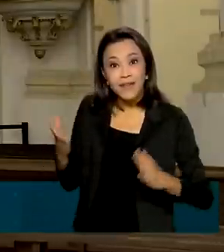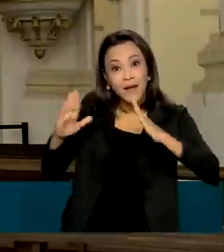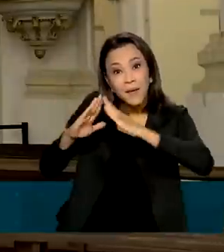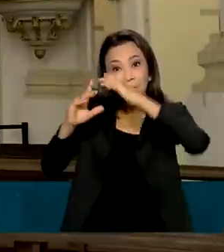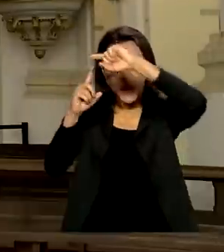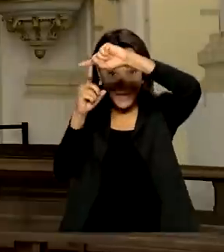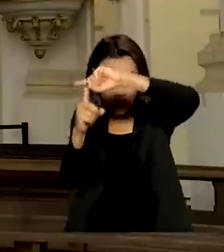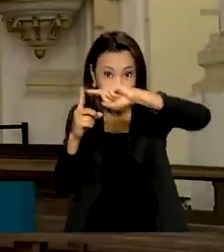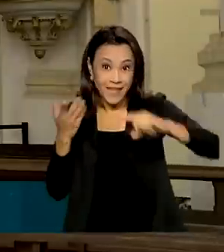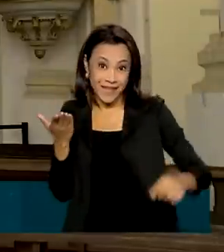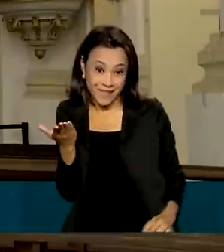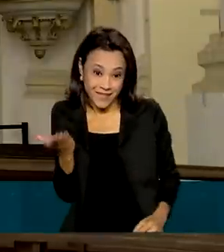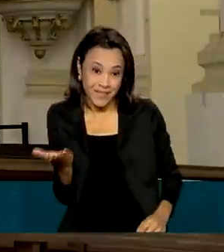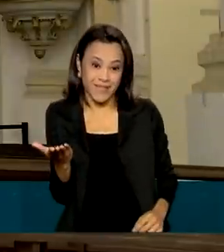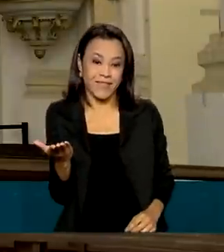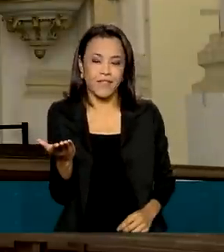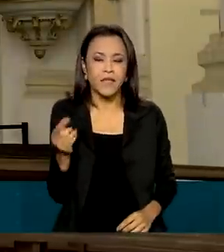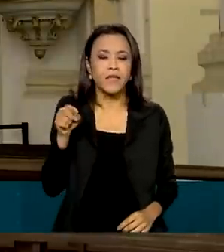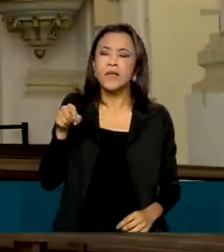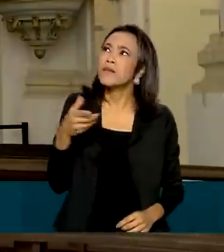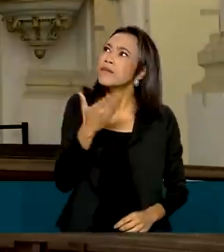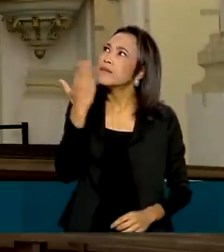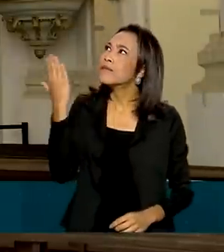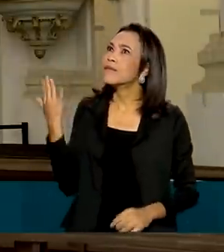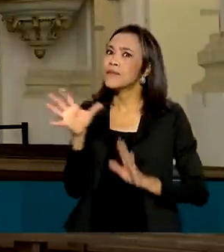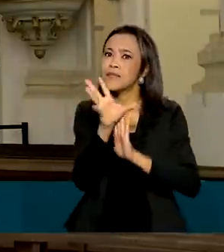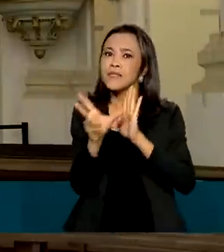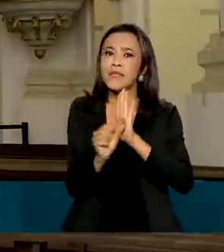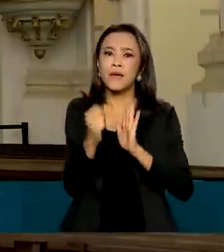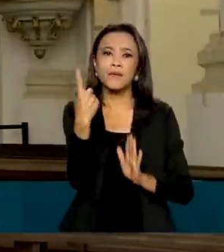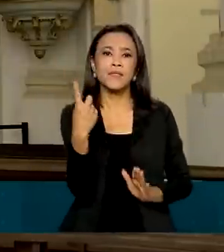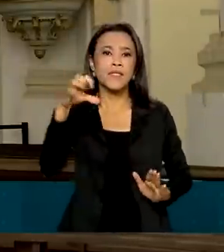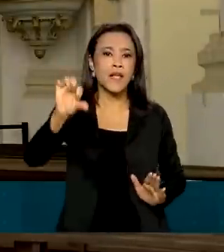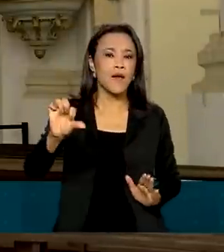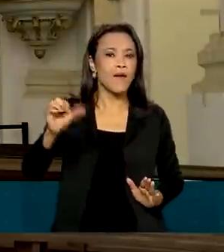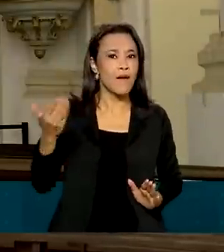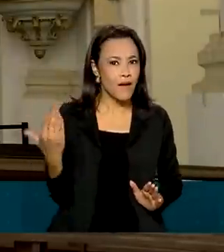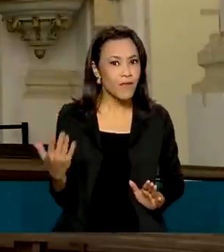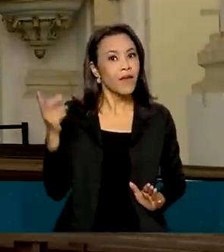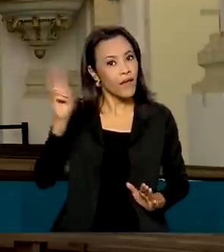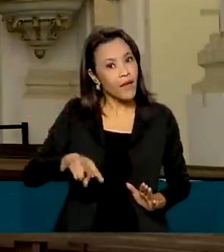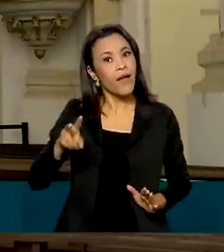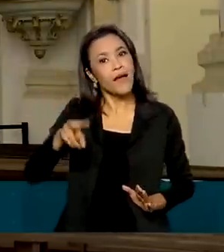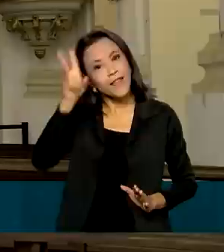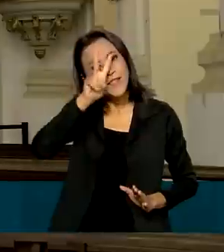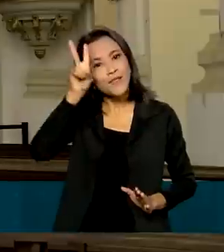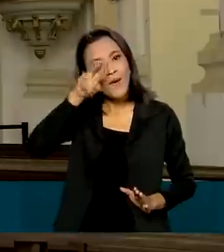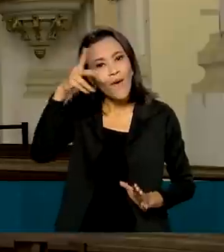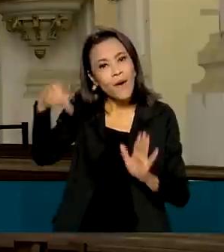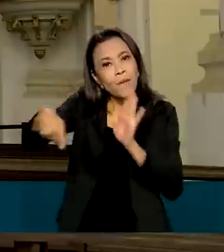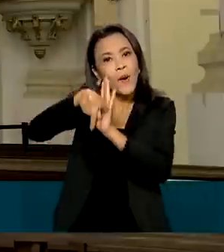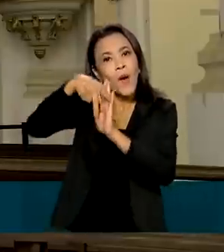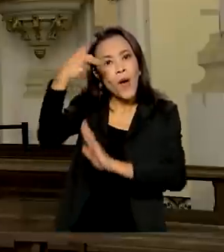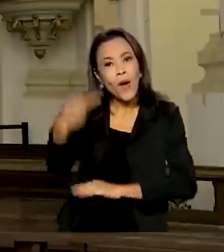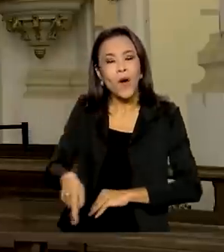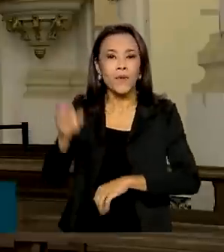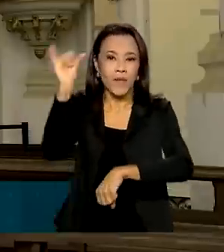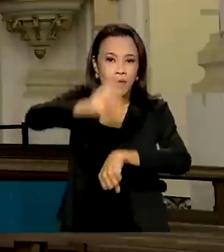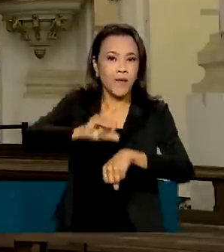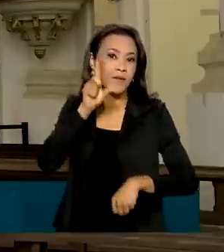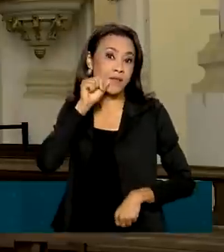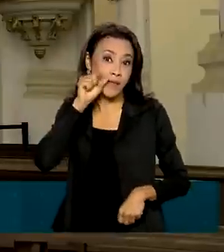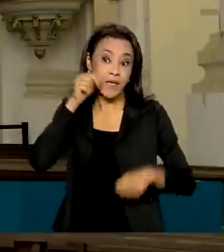Bom Jesus dos Martírios, uma igreja do século XIX que faz parte da história de Alagoas e sempre foi um ponto